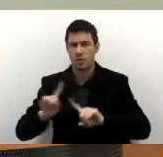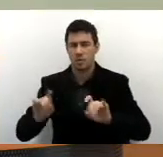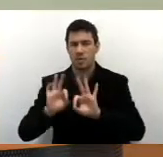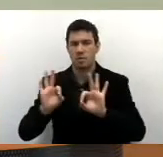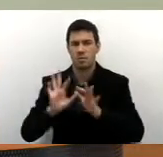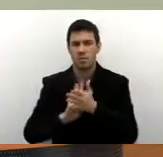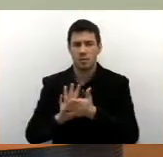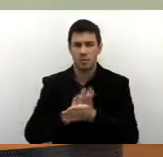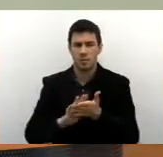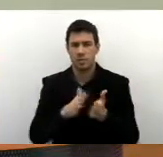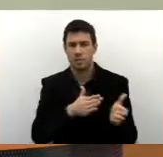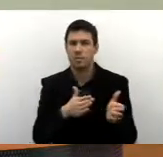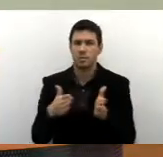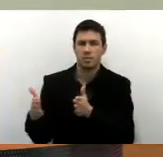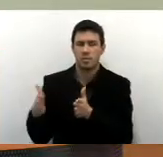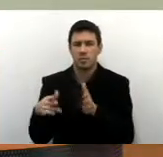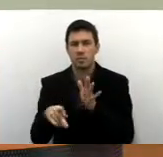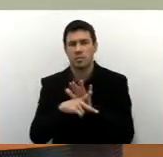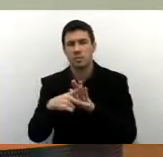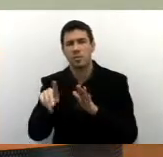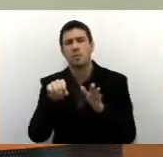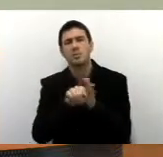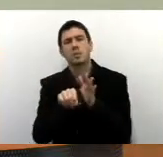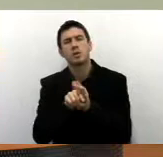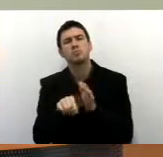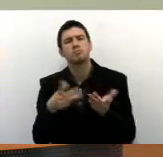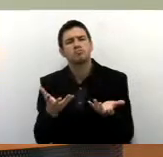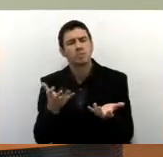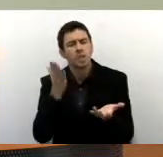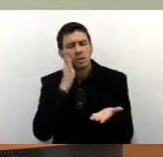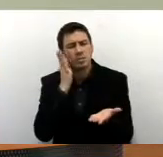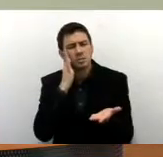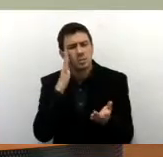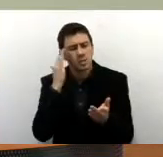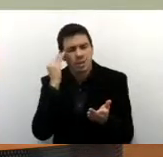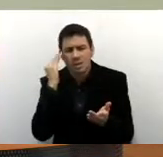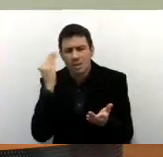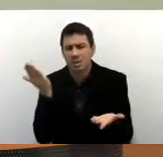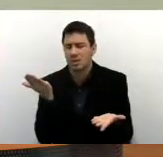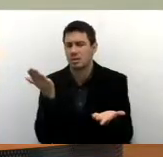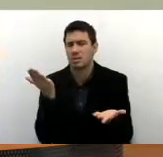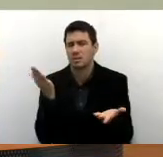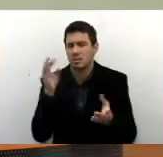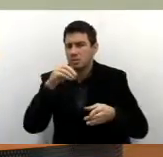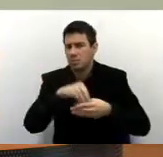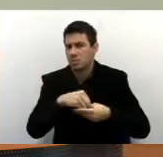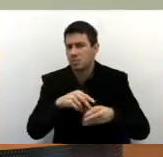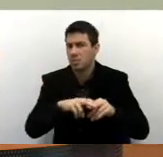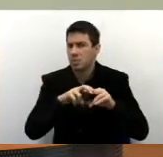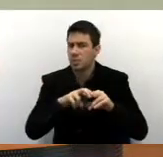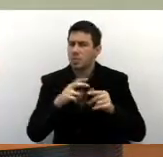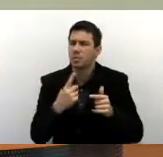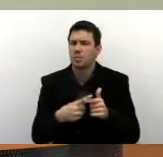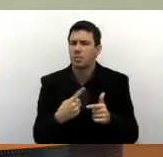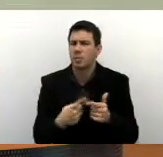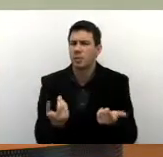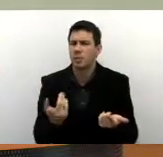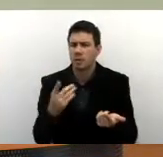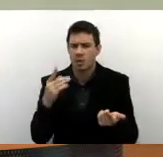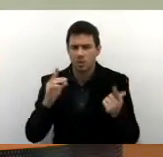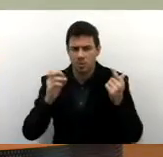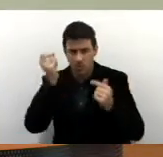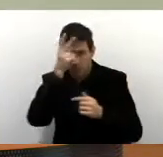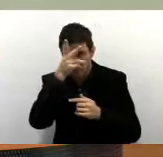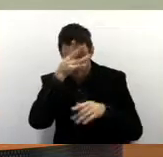só uma parte, vereador. só essa questão que está me intrigando, o porquê que a Prefeitura não